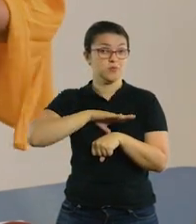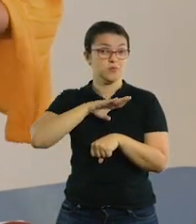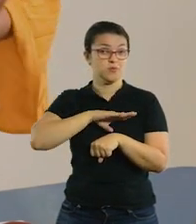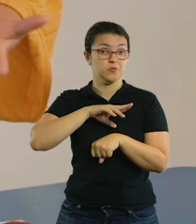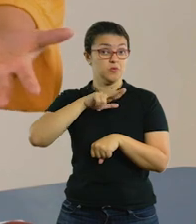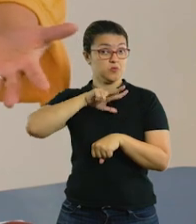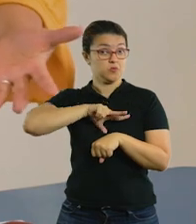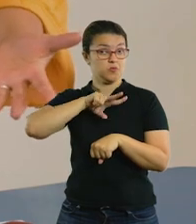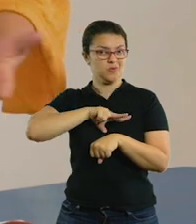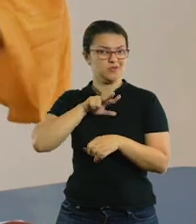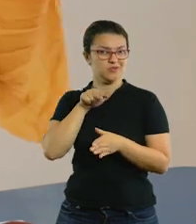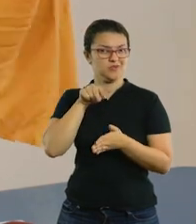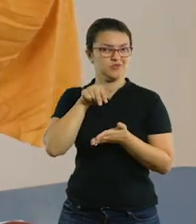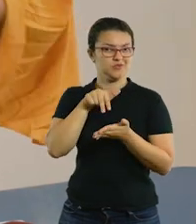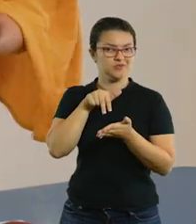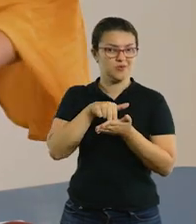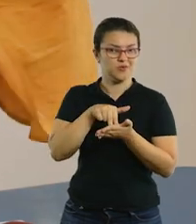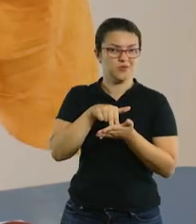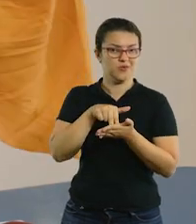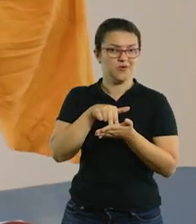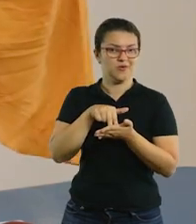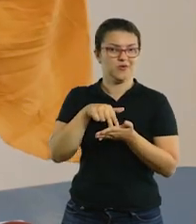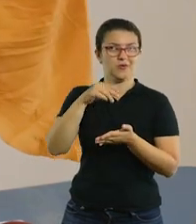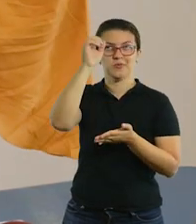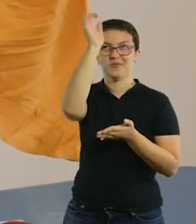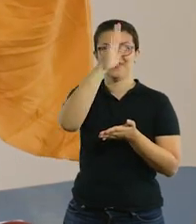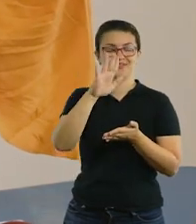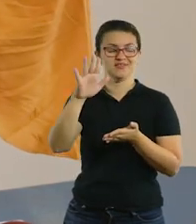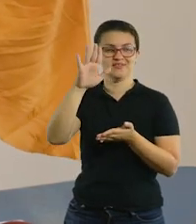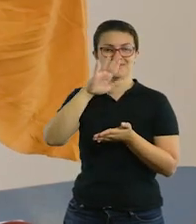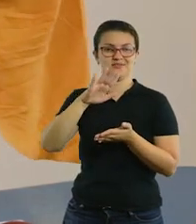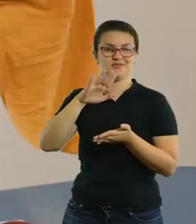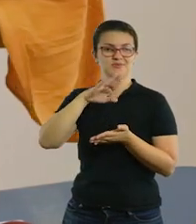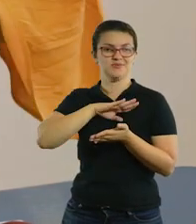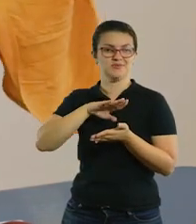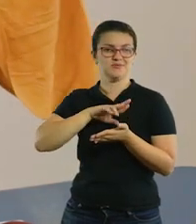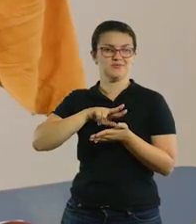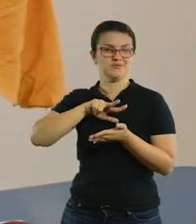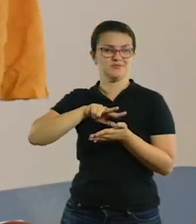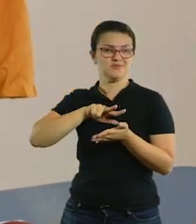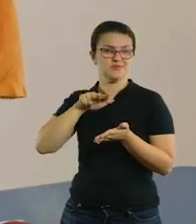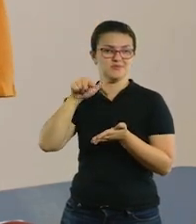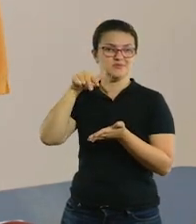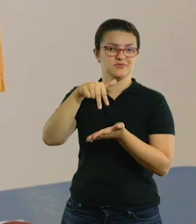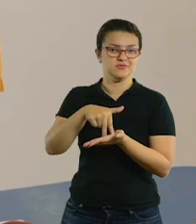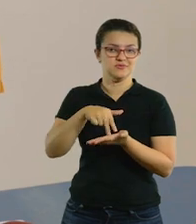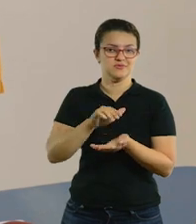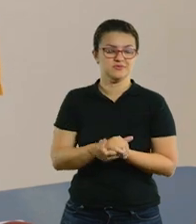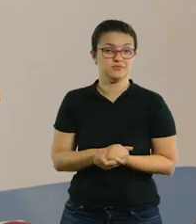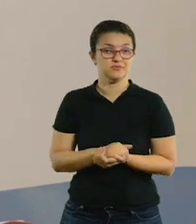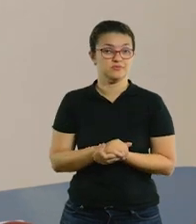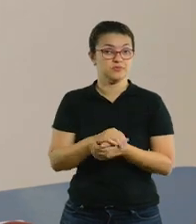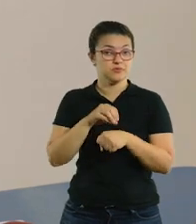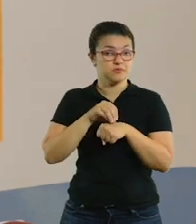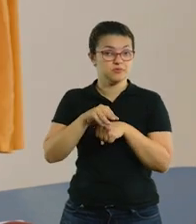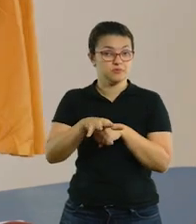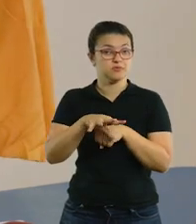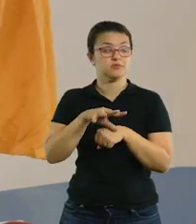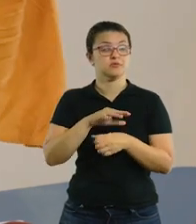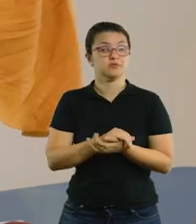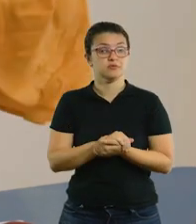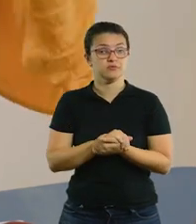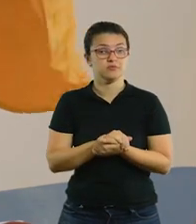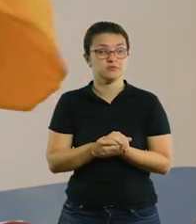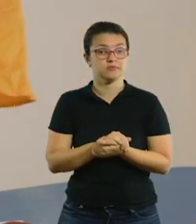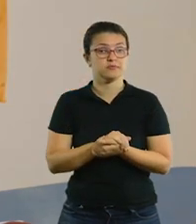da chegada dos portugueses do Brasil. É uma história bem conhecida, você não vai ter nenhuma dificuldade. A segunda sugestão aqui nossa